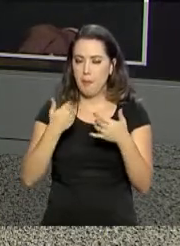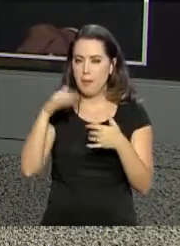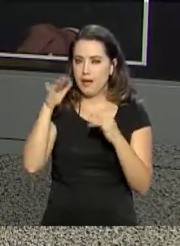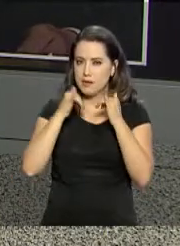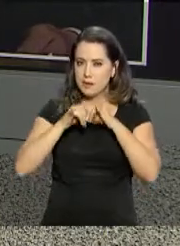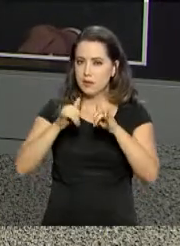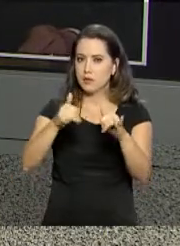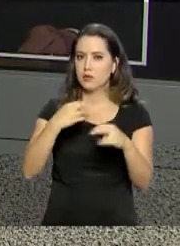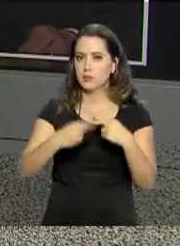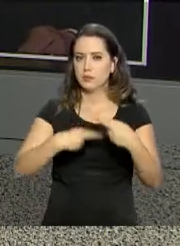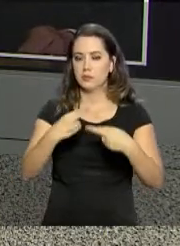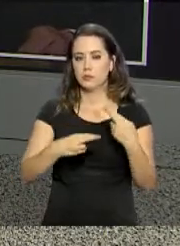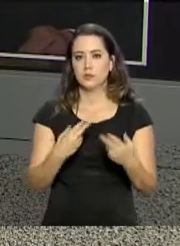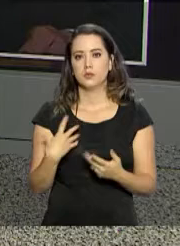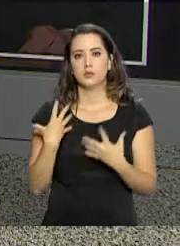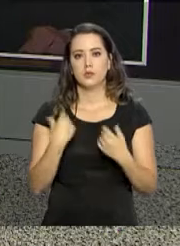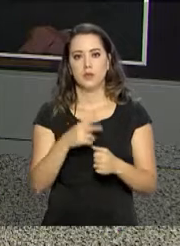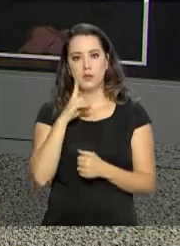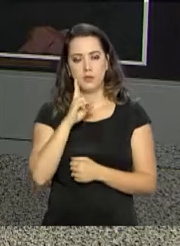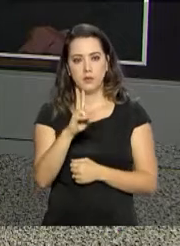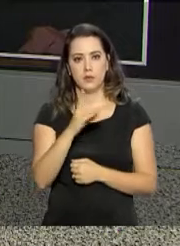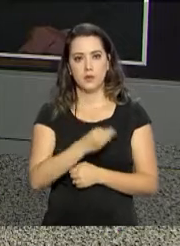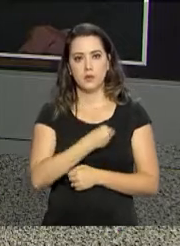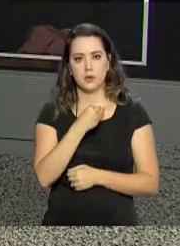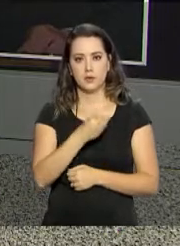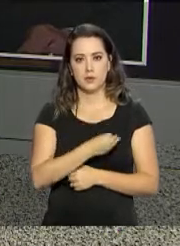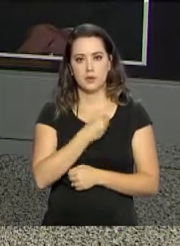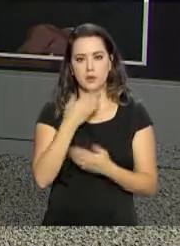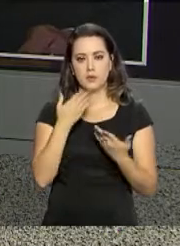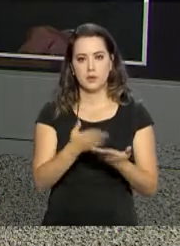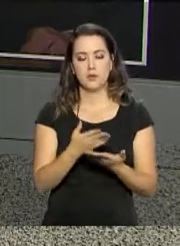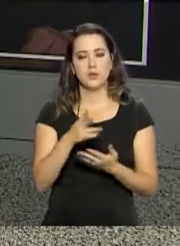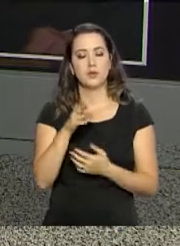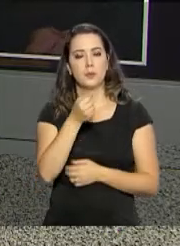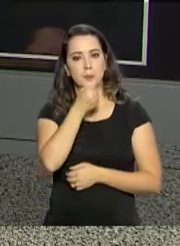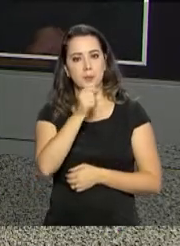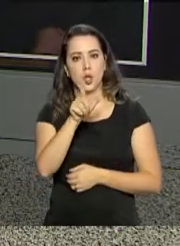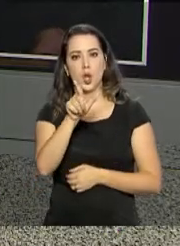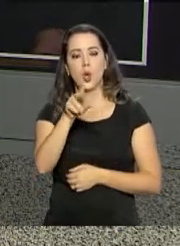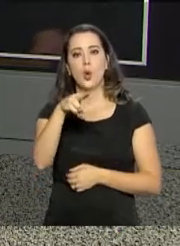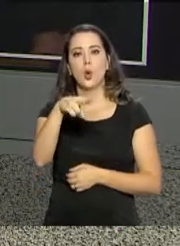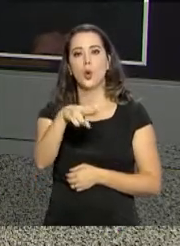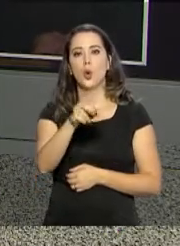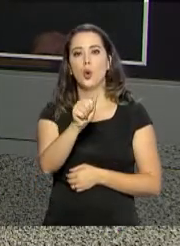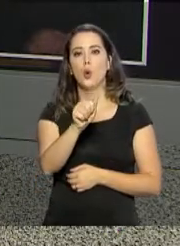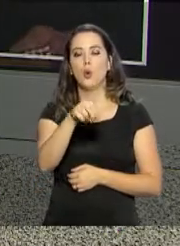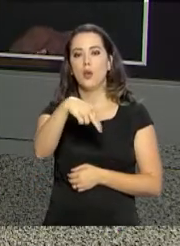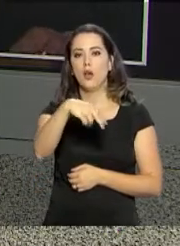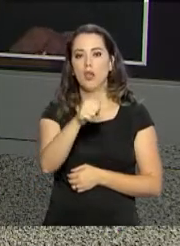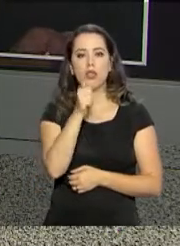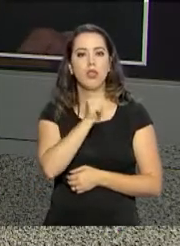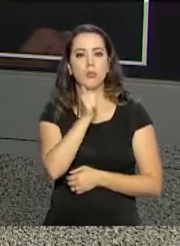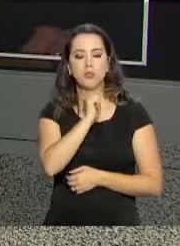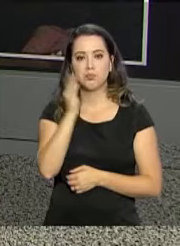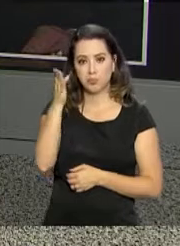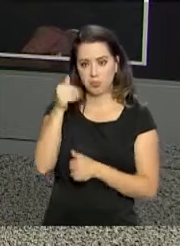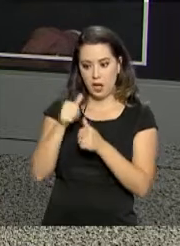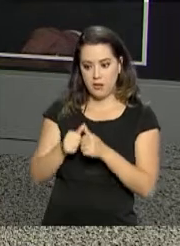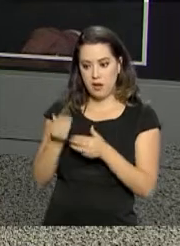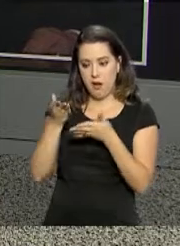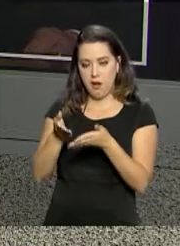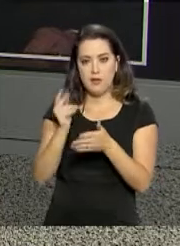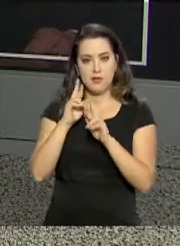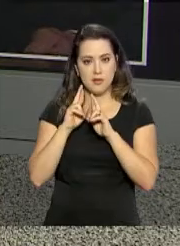Renováveis. Nós vamos conversar ao vivo com a repórter Luana Karen, que está lá aguardando o início